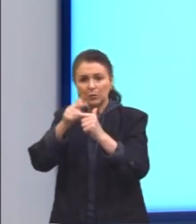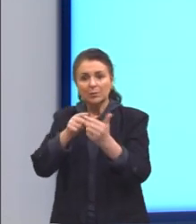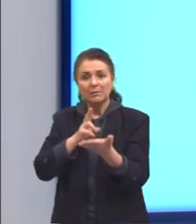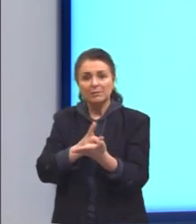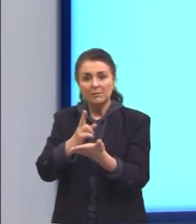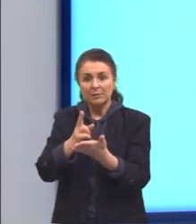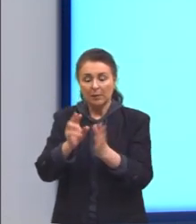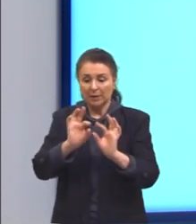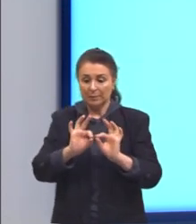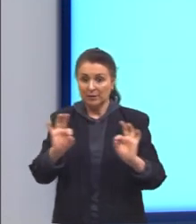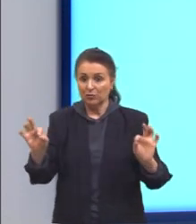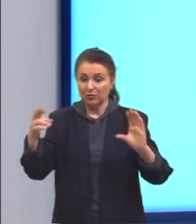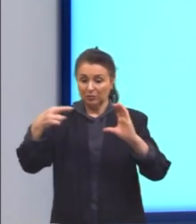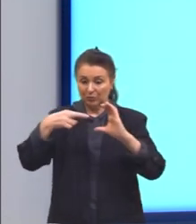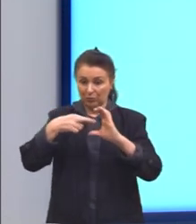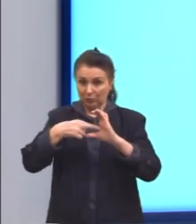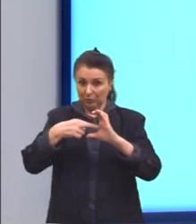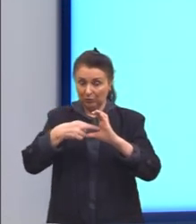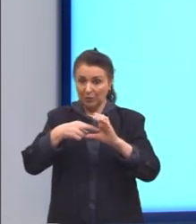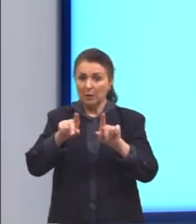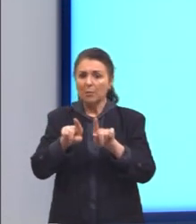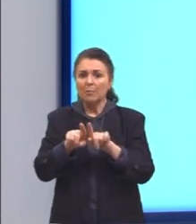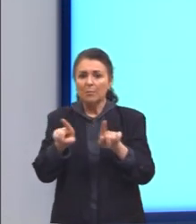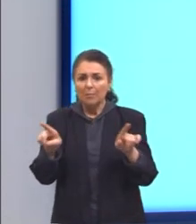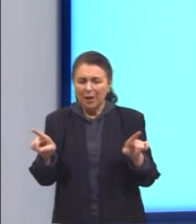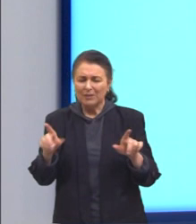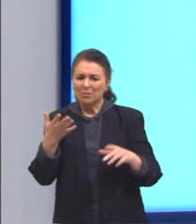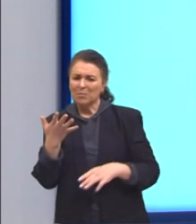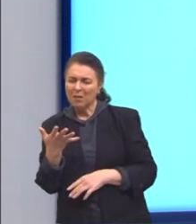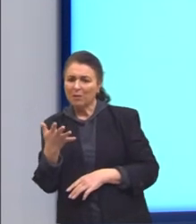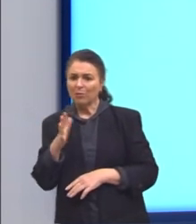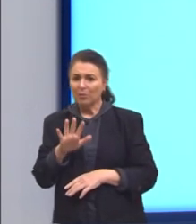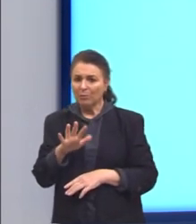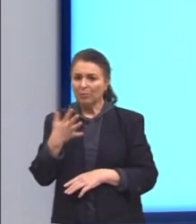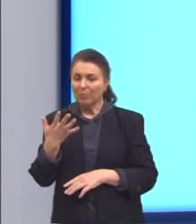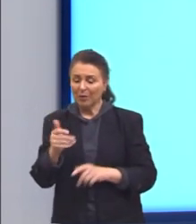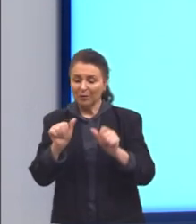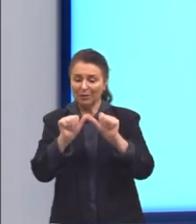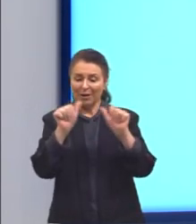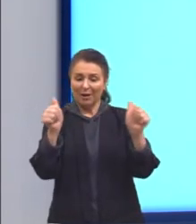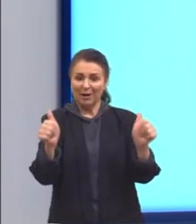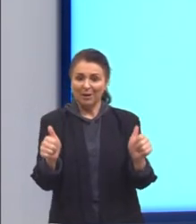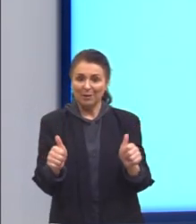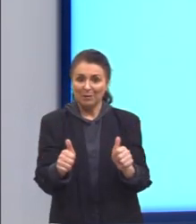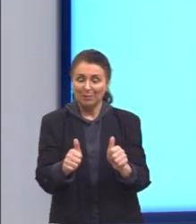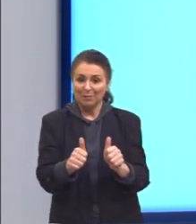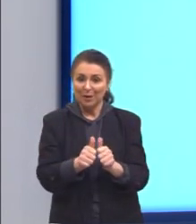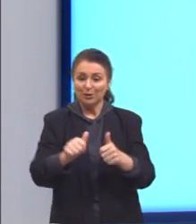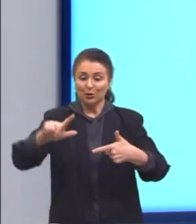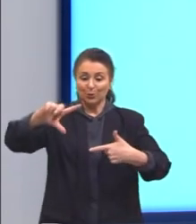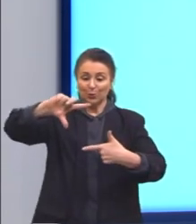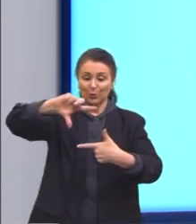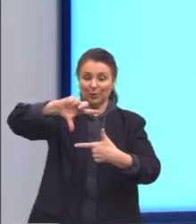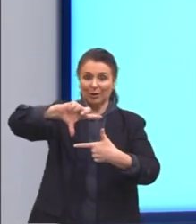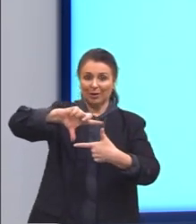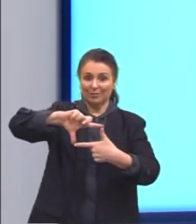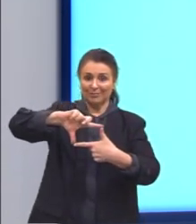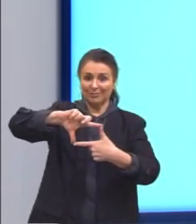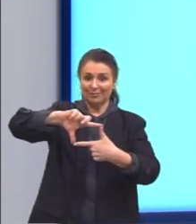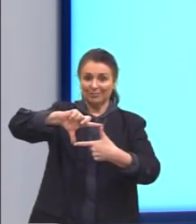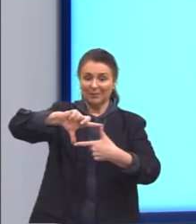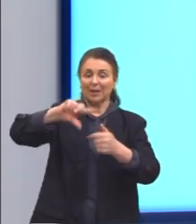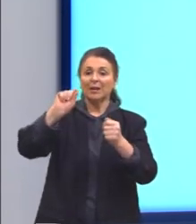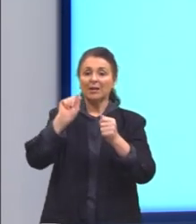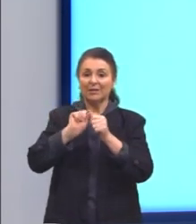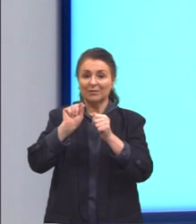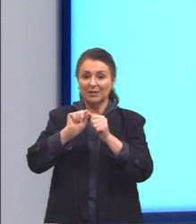a medida do raio, mais seria aproximado a figura de um retângulo. Se nós fizéssemos toda